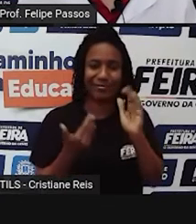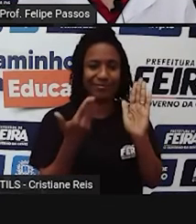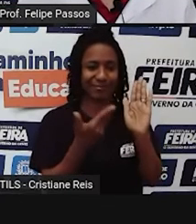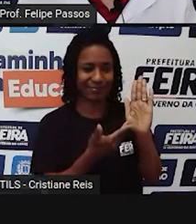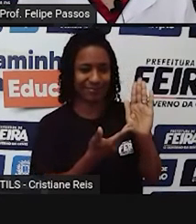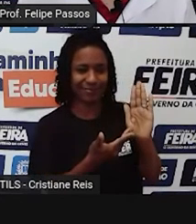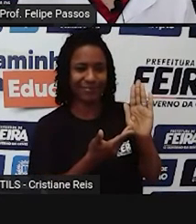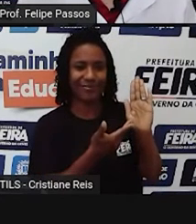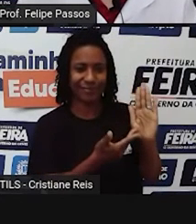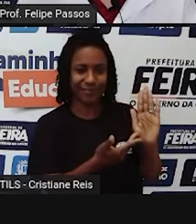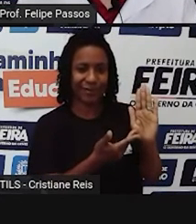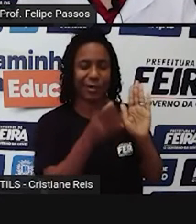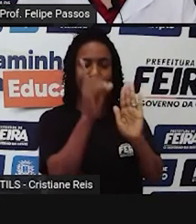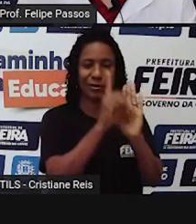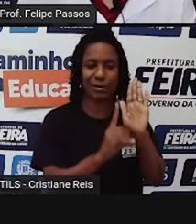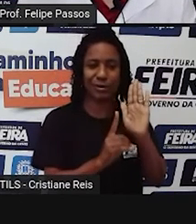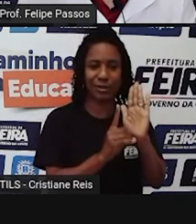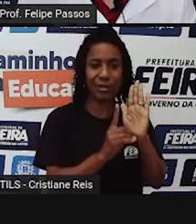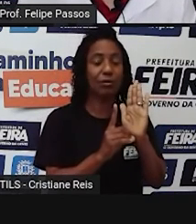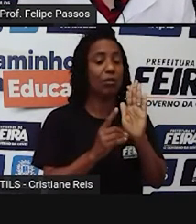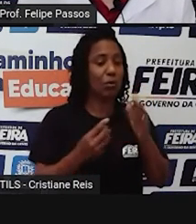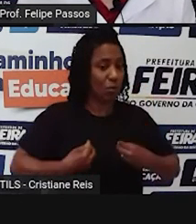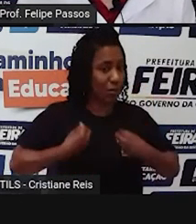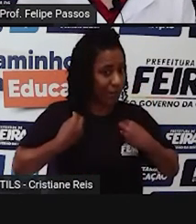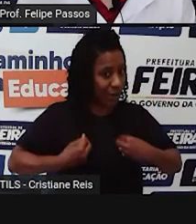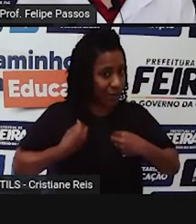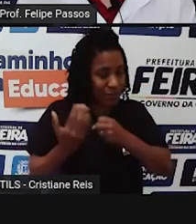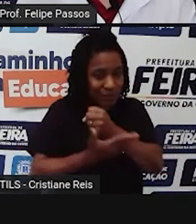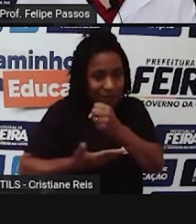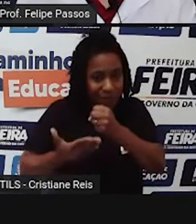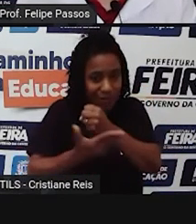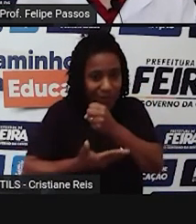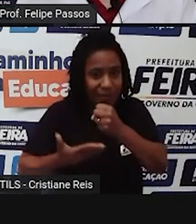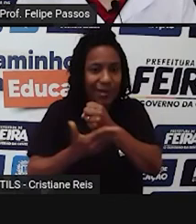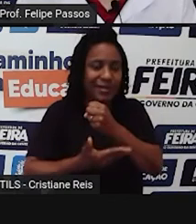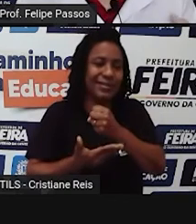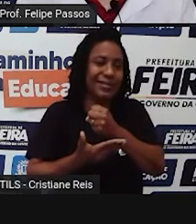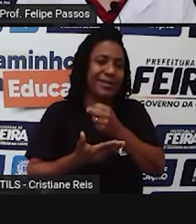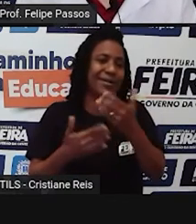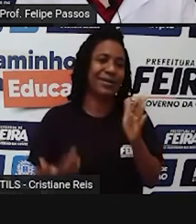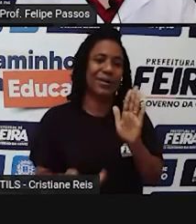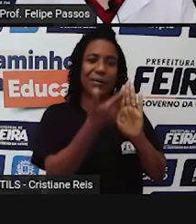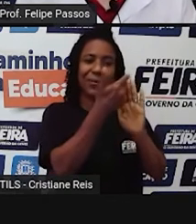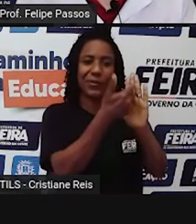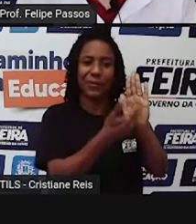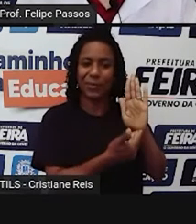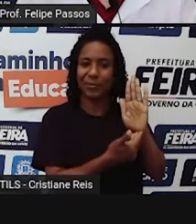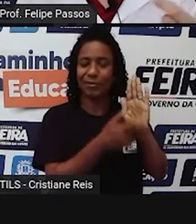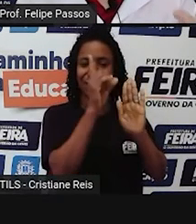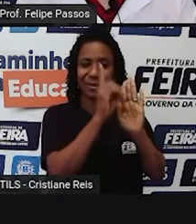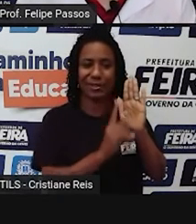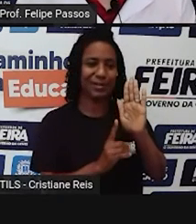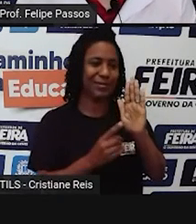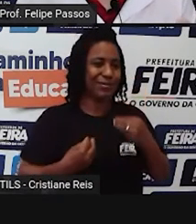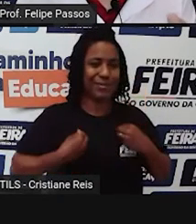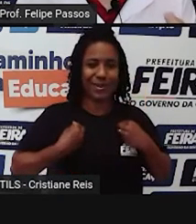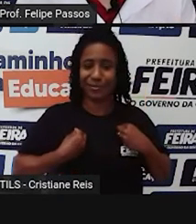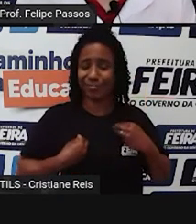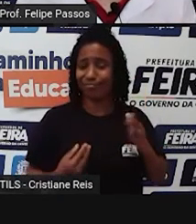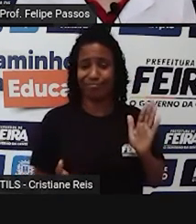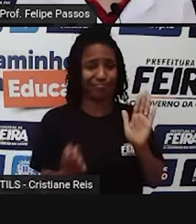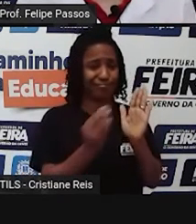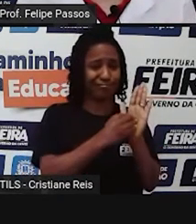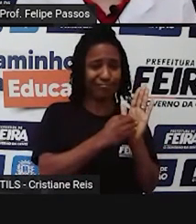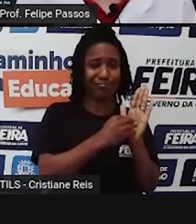é que eu falo, os direitos humanos, eles são básicos, eles são o que a gente nem deveria perder tempo discutindo, deveriam ser garantidos